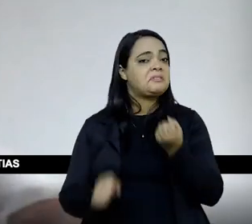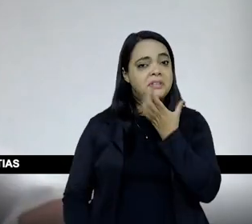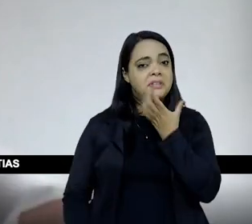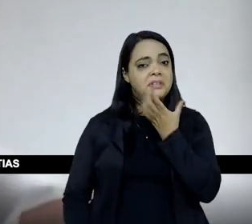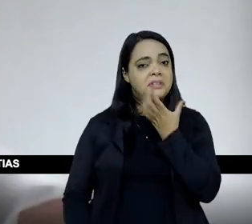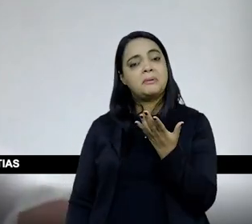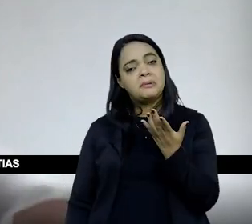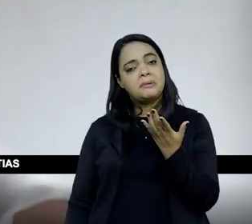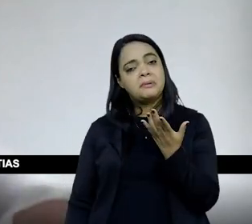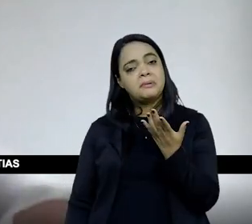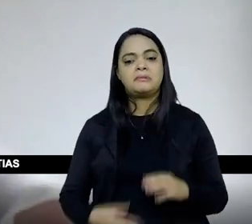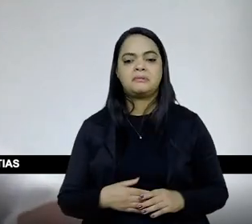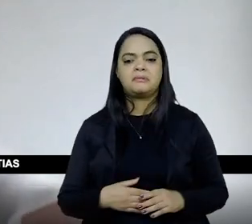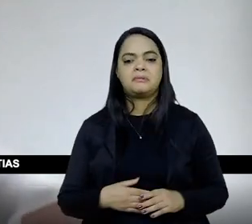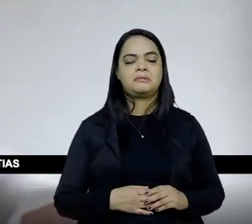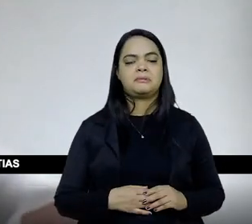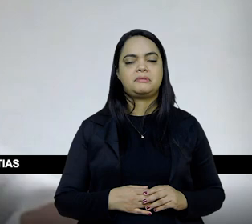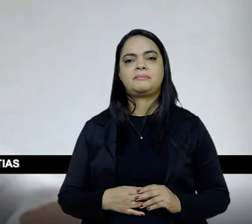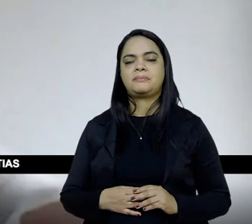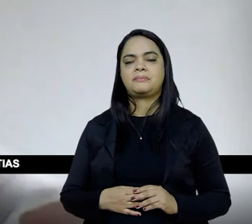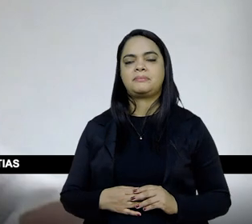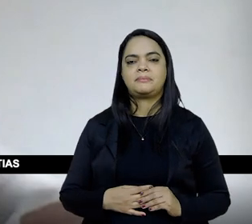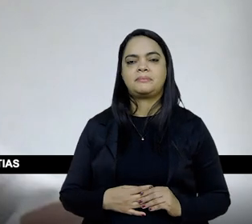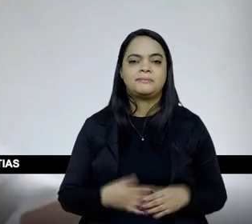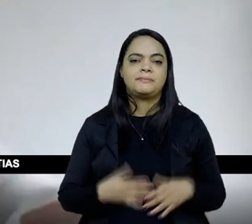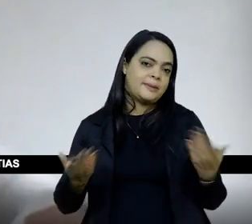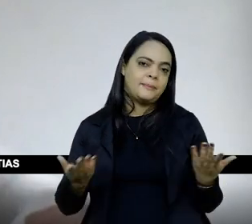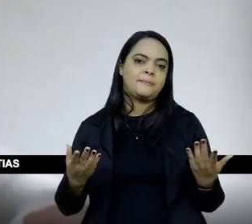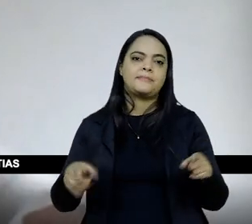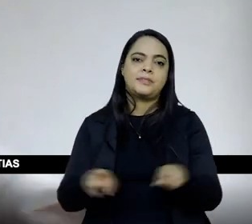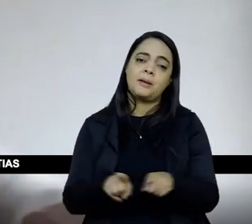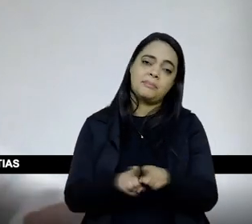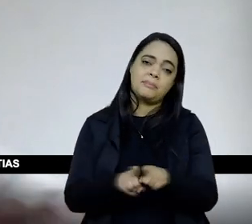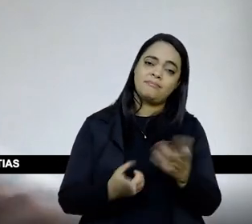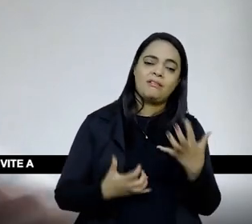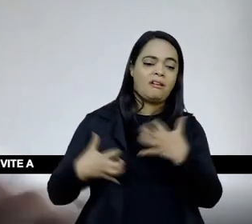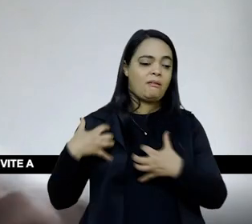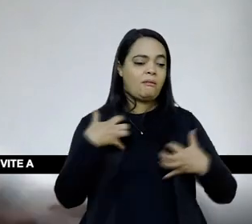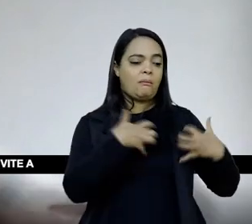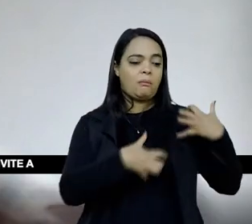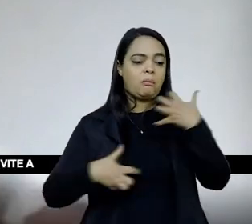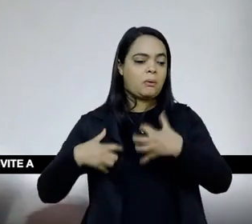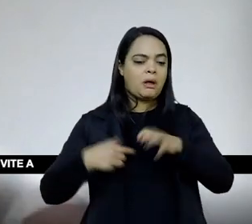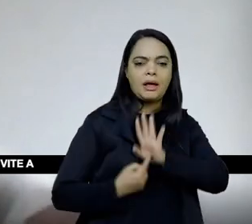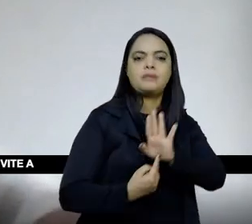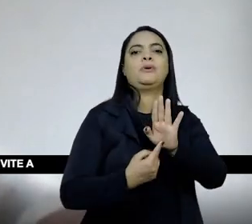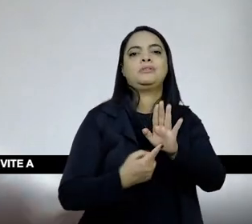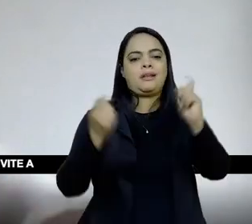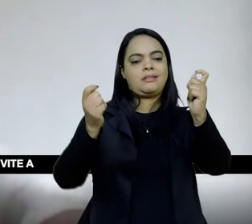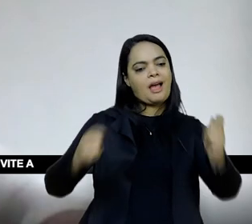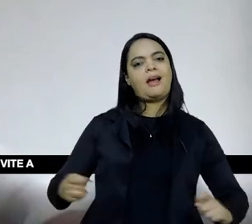gente, sabe, lidar com isso, Inclusive para expressar essas angústias que essa meninada está vivendo.